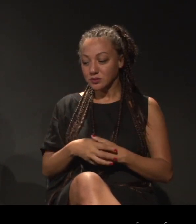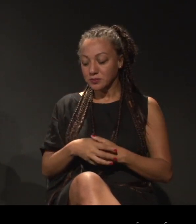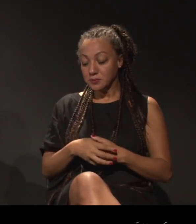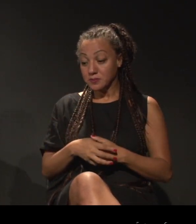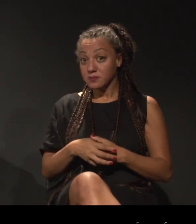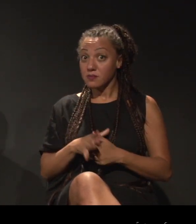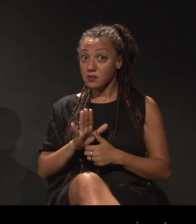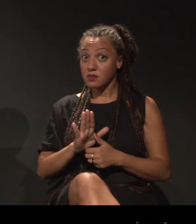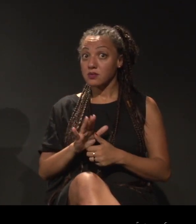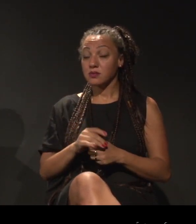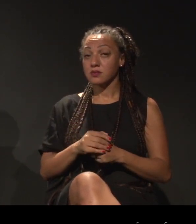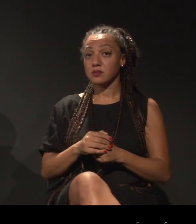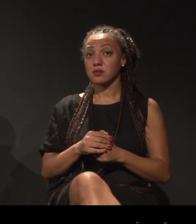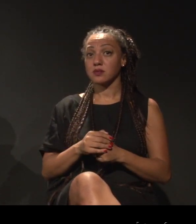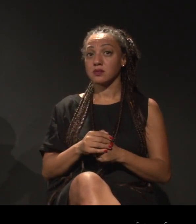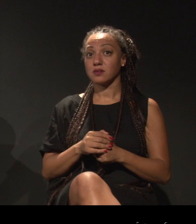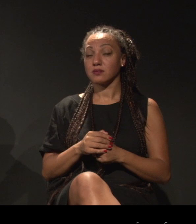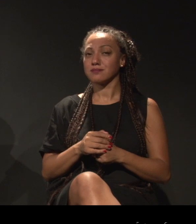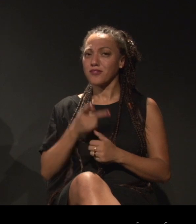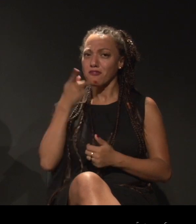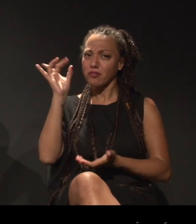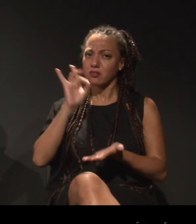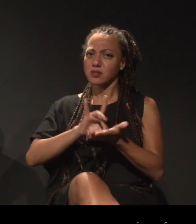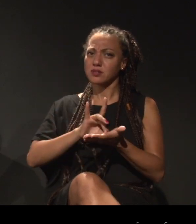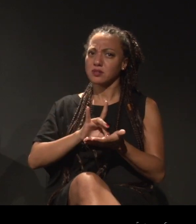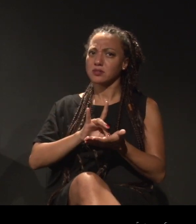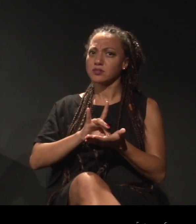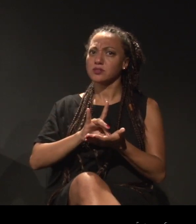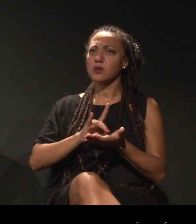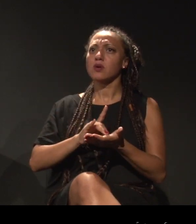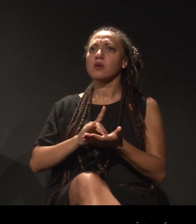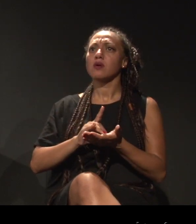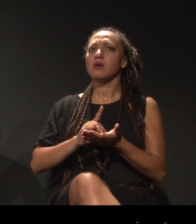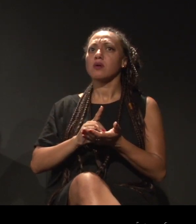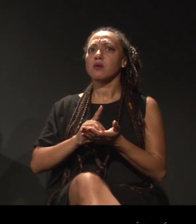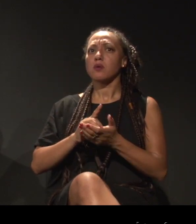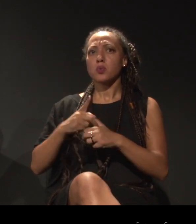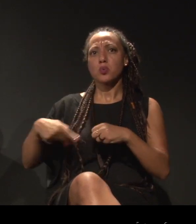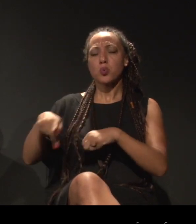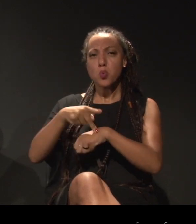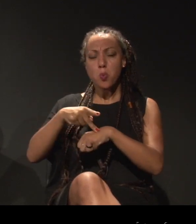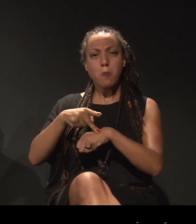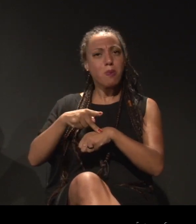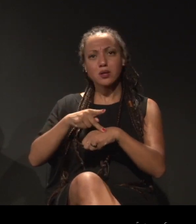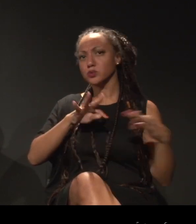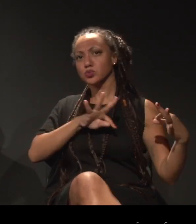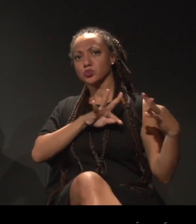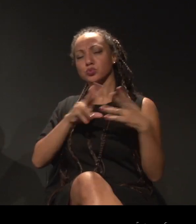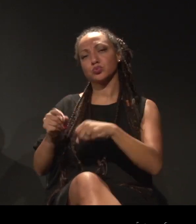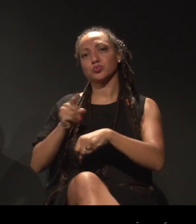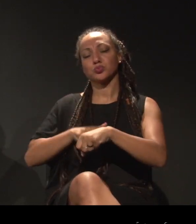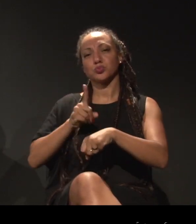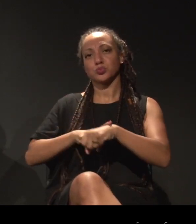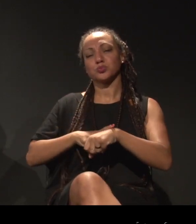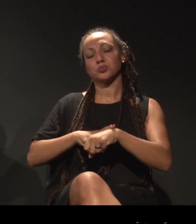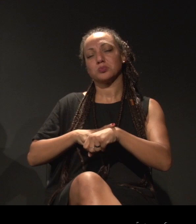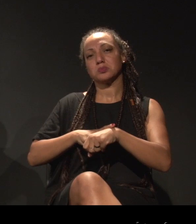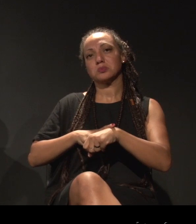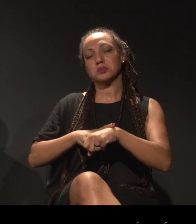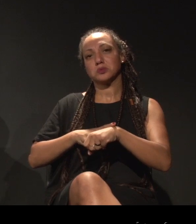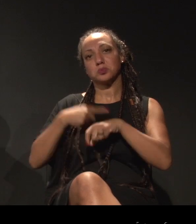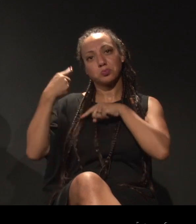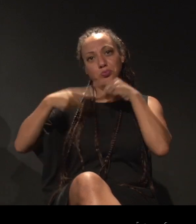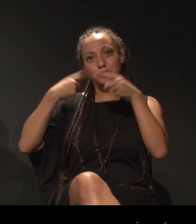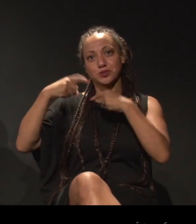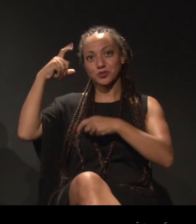Aliás, vamos ser bem sinceros, qual o momento político no país não foi difícil? Esse a gente está vivenciando, enfim.